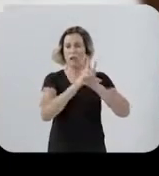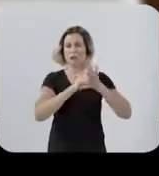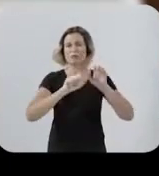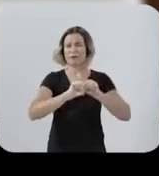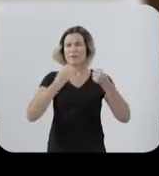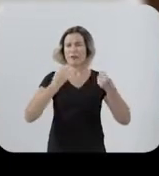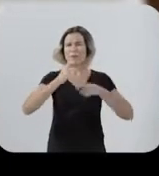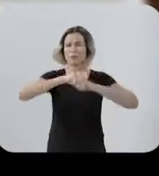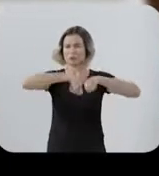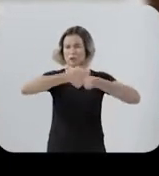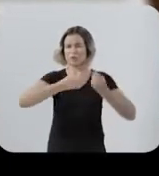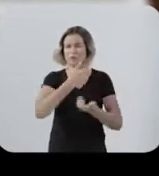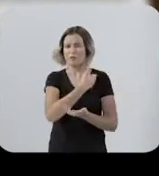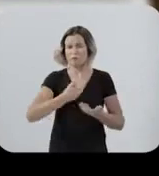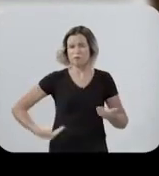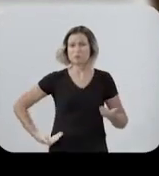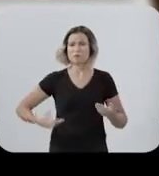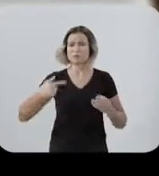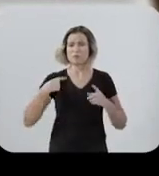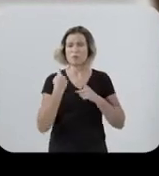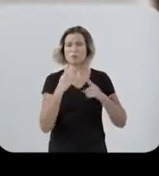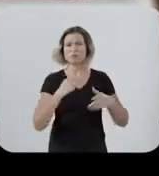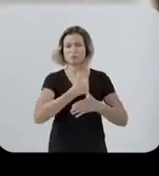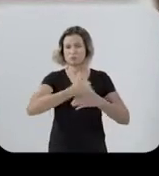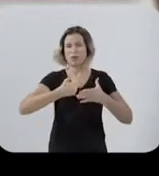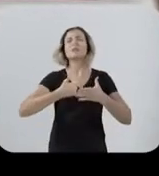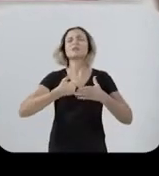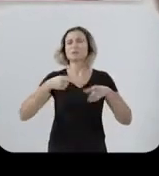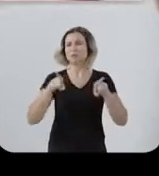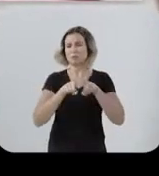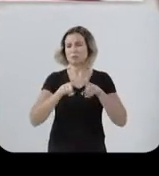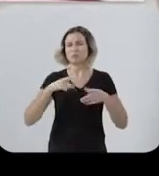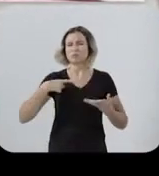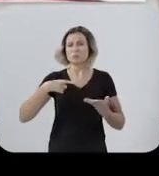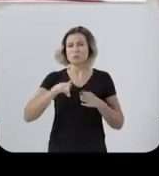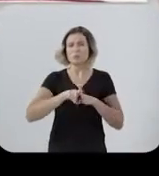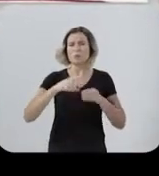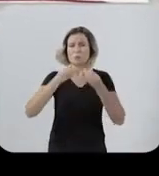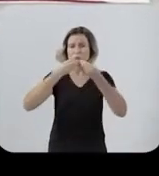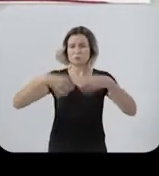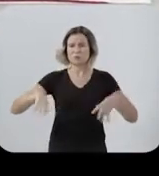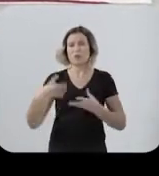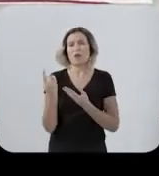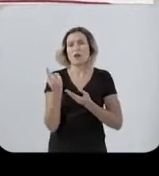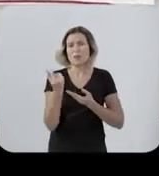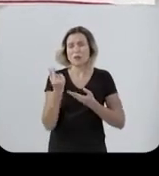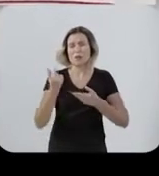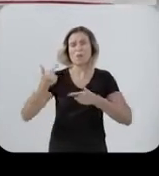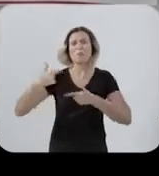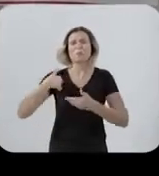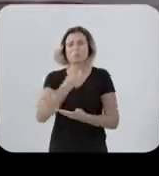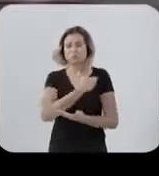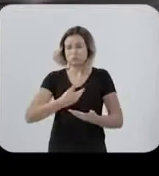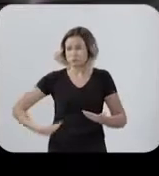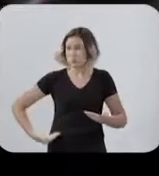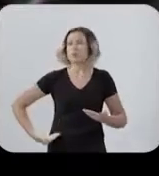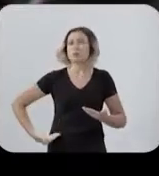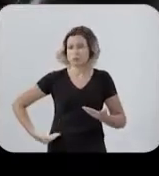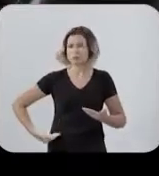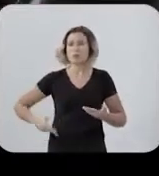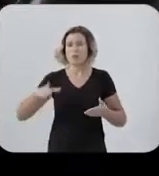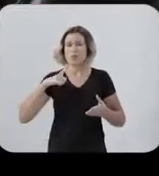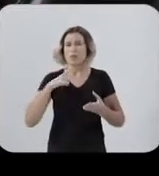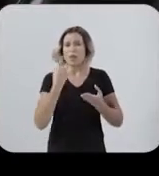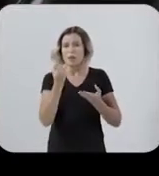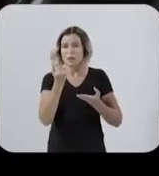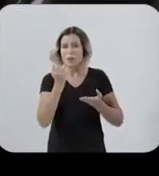acordo com o documento A prática ofende o princípio da moralidade E acarreta prejuízo ao erário Entre as penas previstas estão